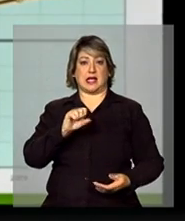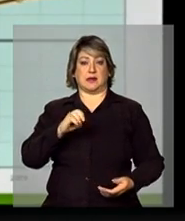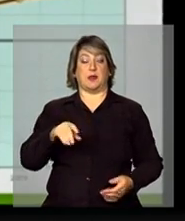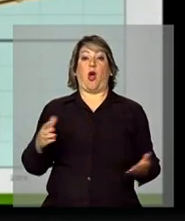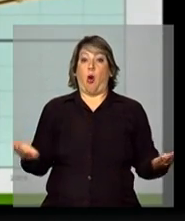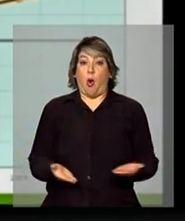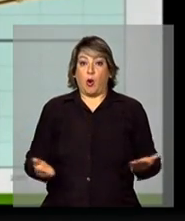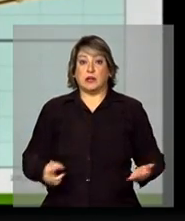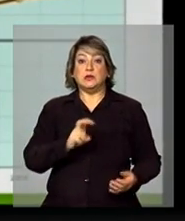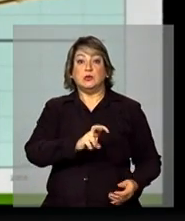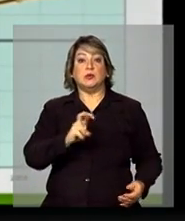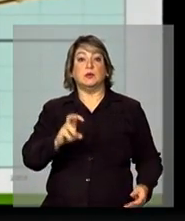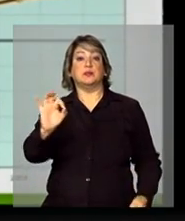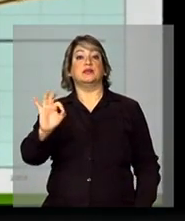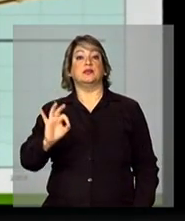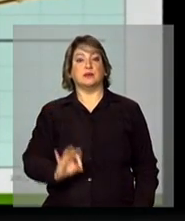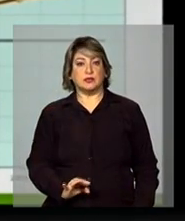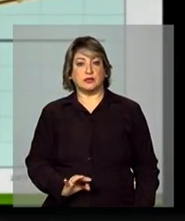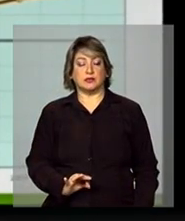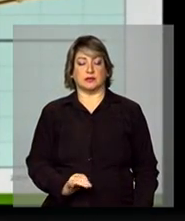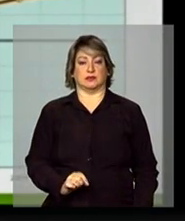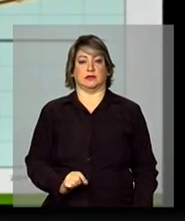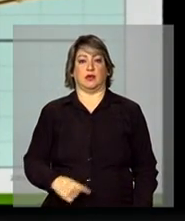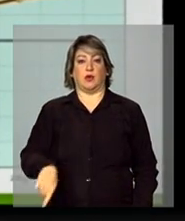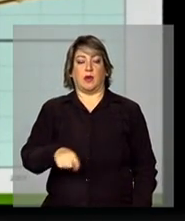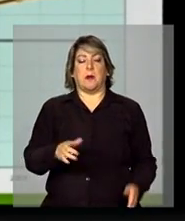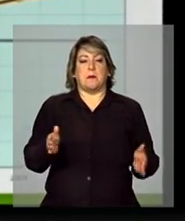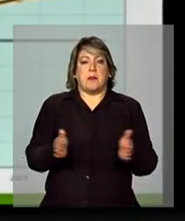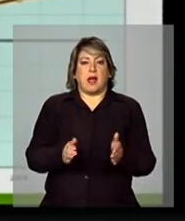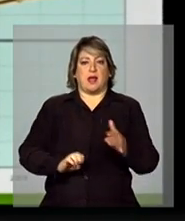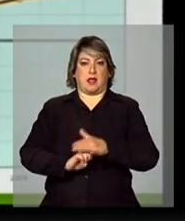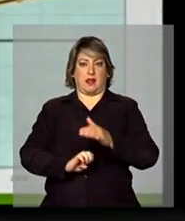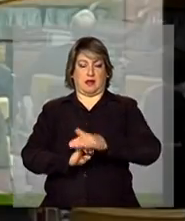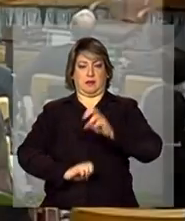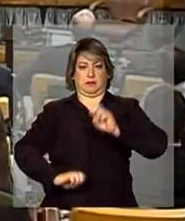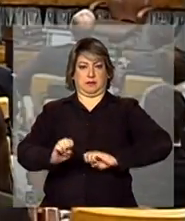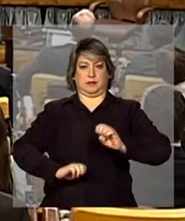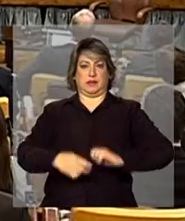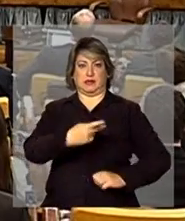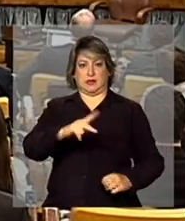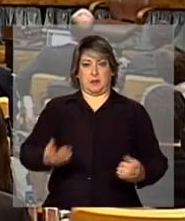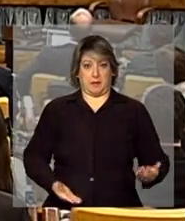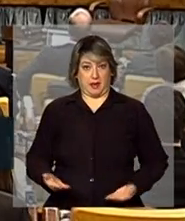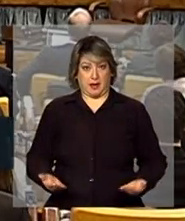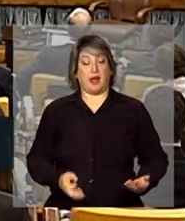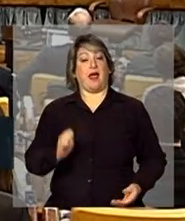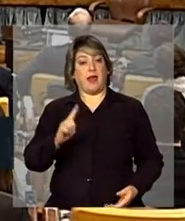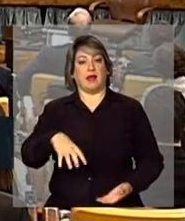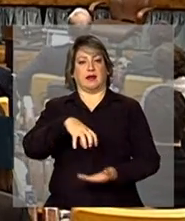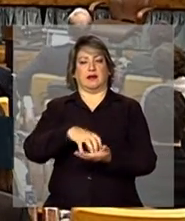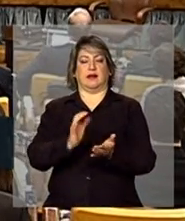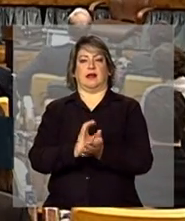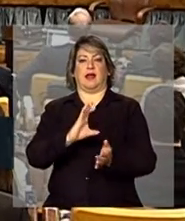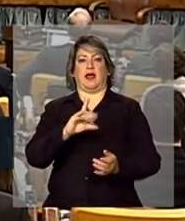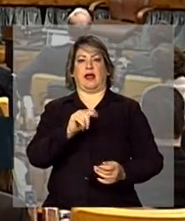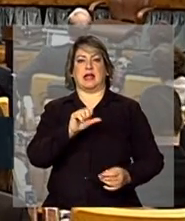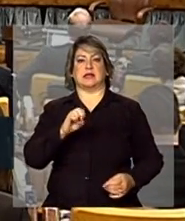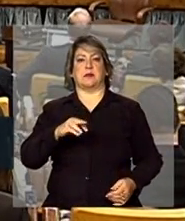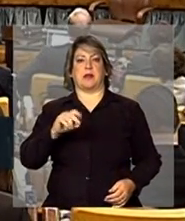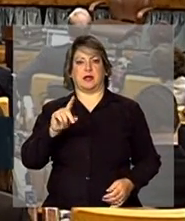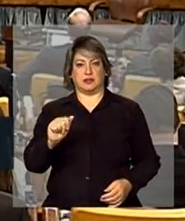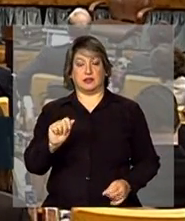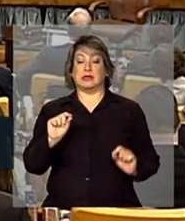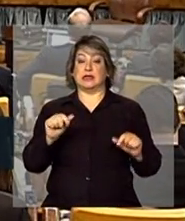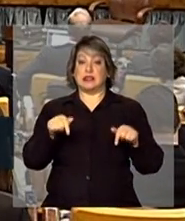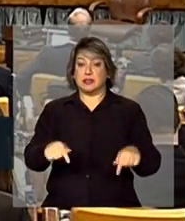55% dos pequenos empreendedores e dos seus empregados são classe média. Isso pode